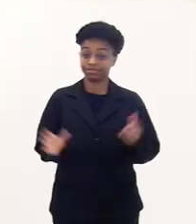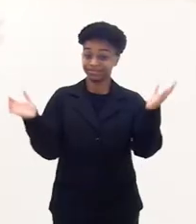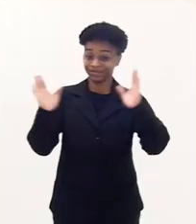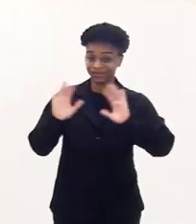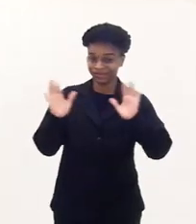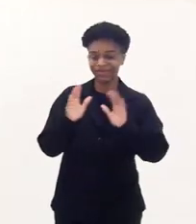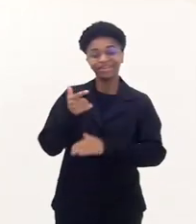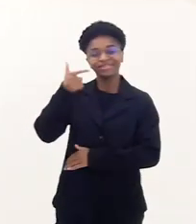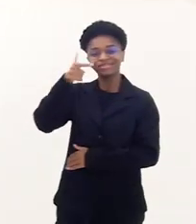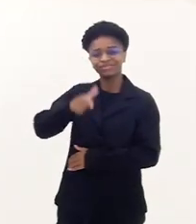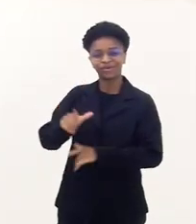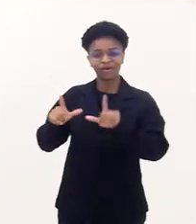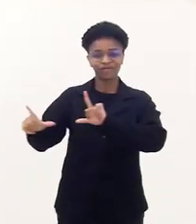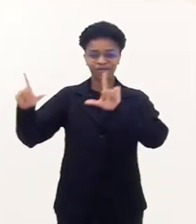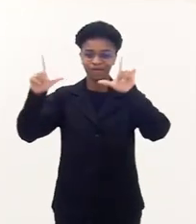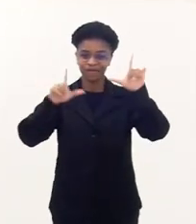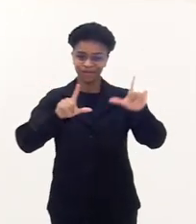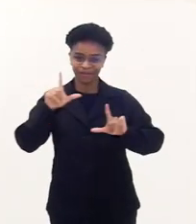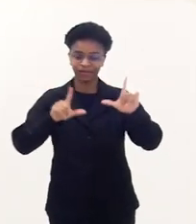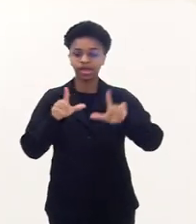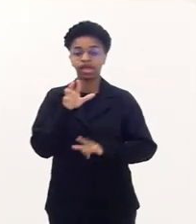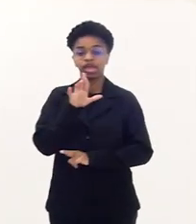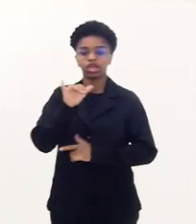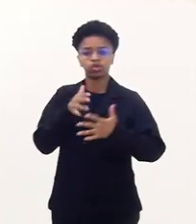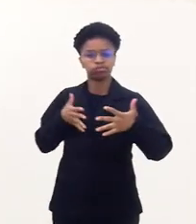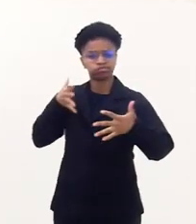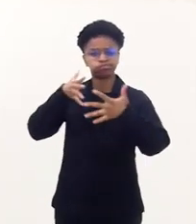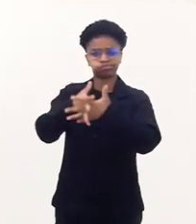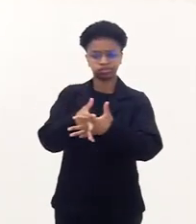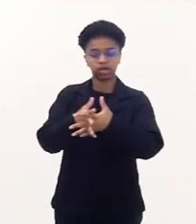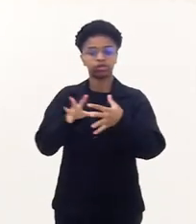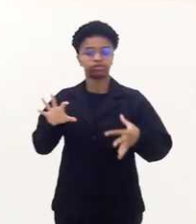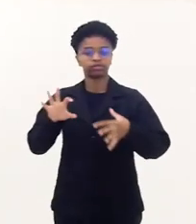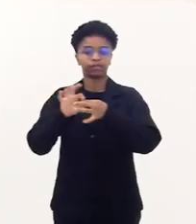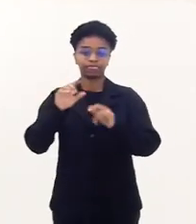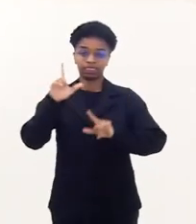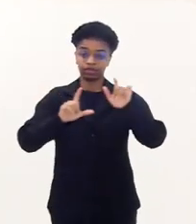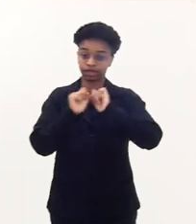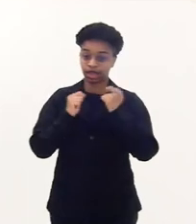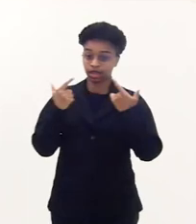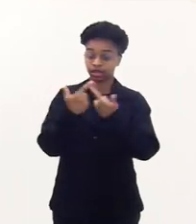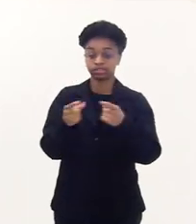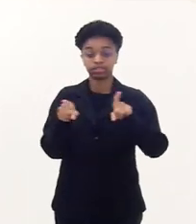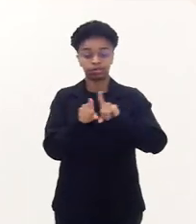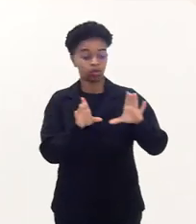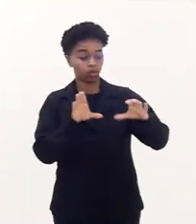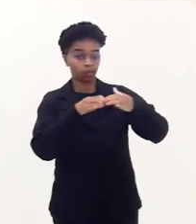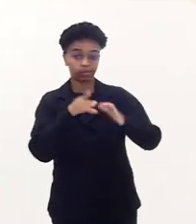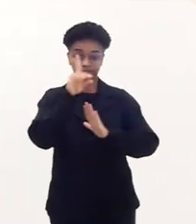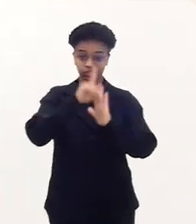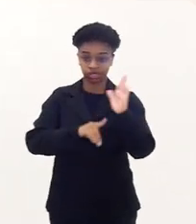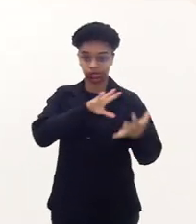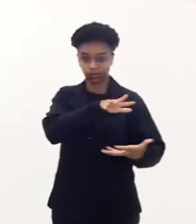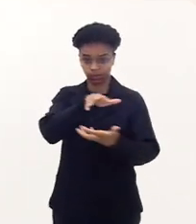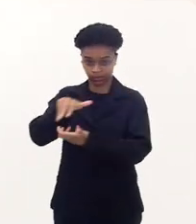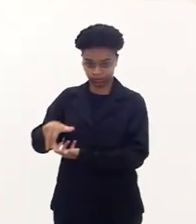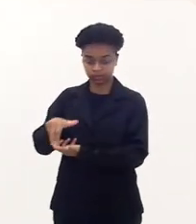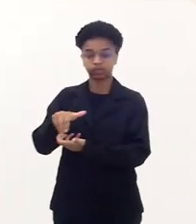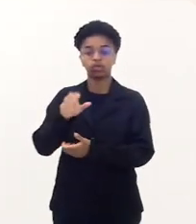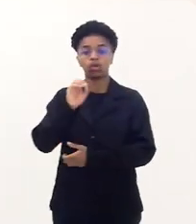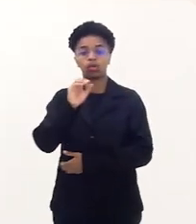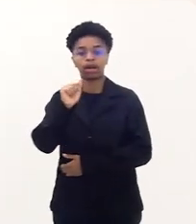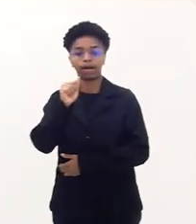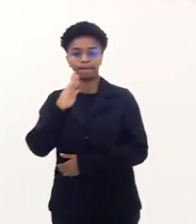Olá, este é mais um programa Rio Sem Fronteiras, uma parceria da TV Alerj com a Comissão de Direito Internacional